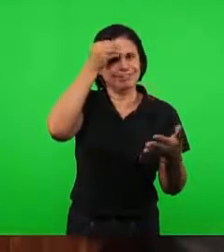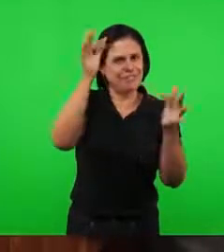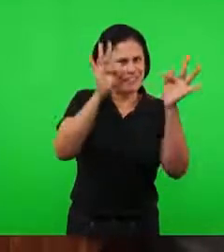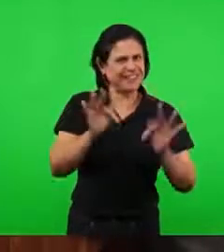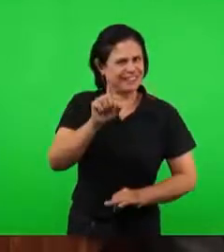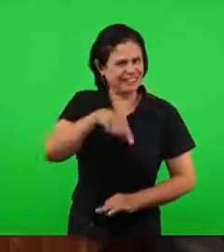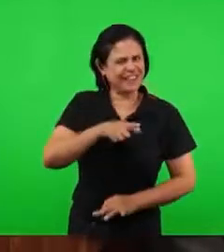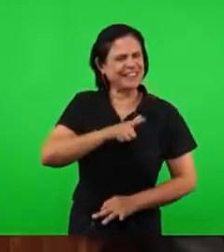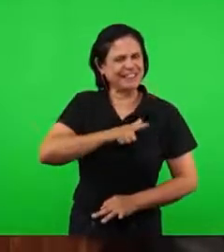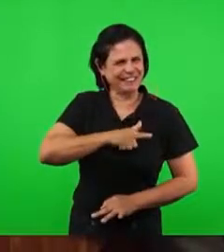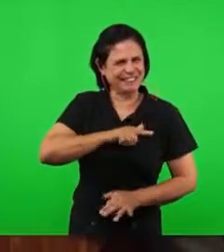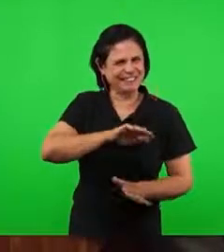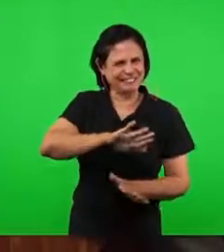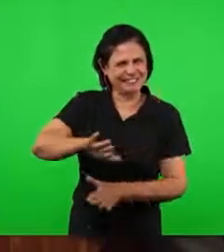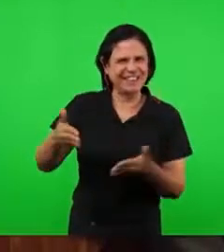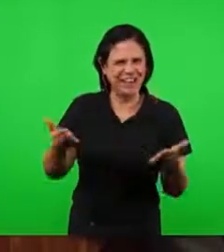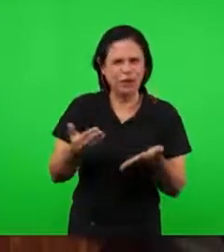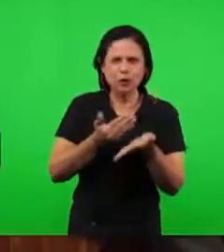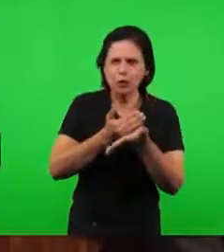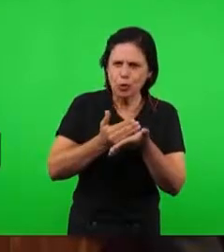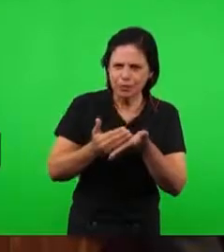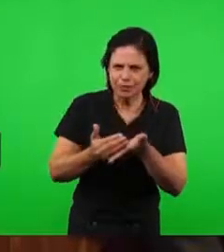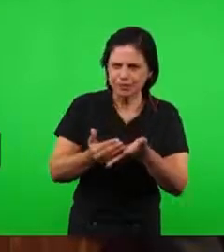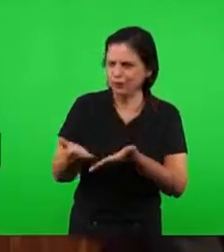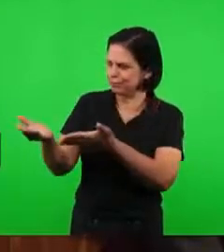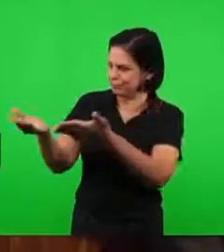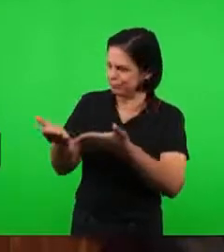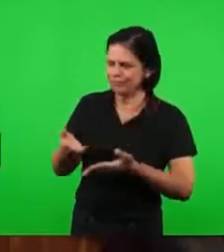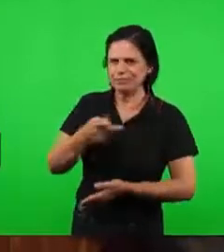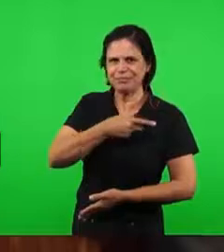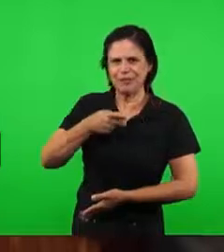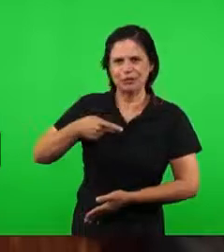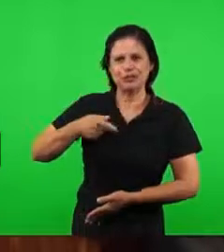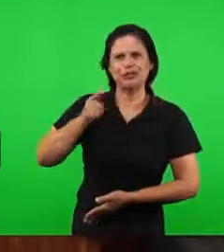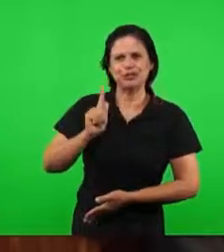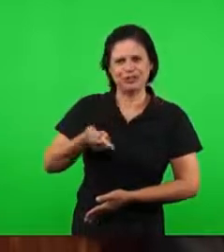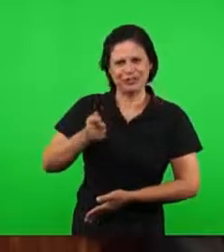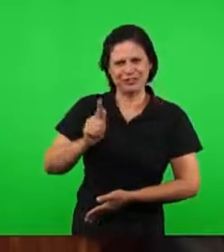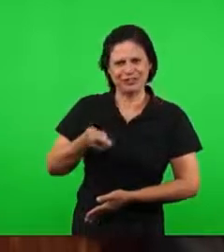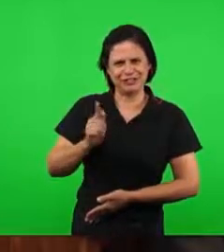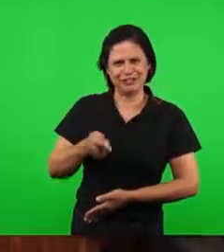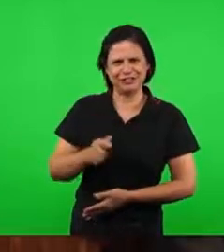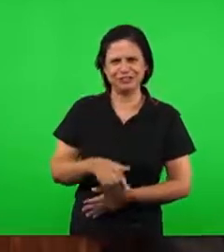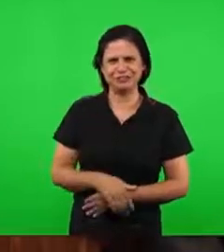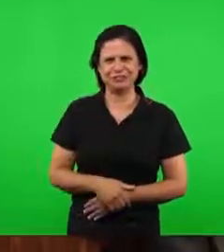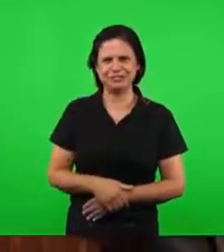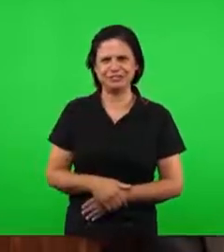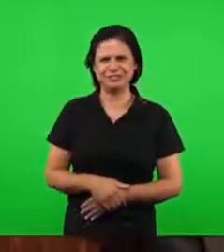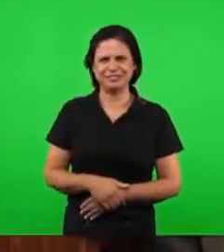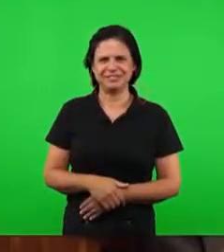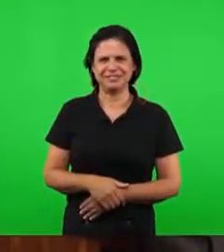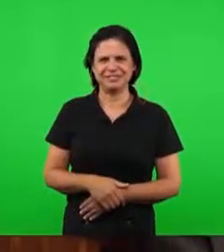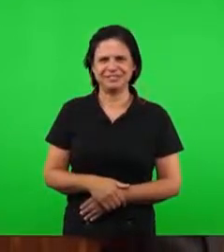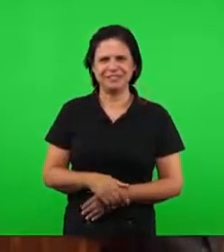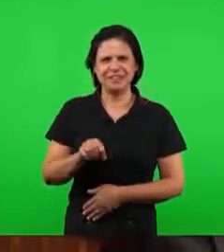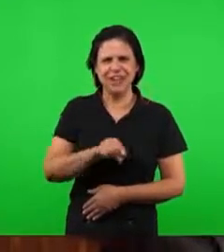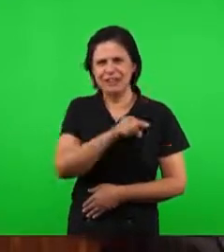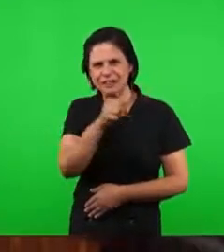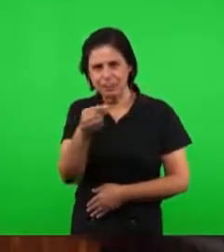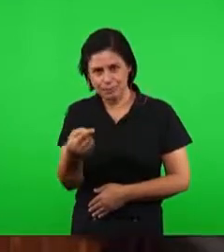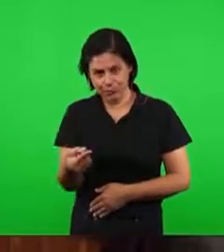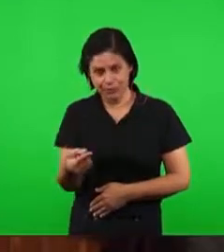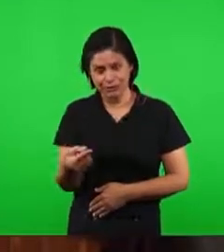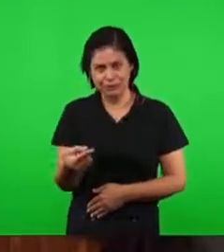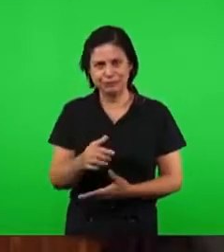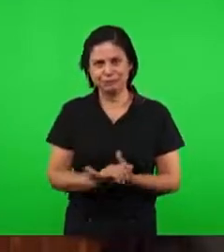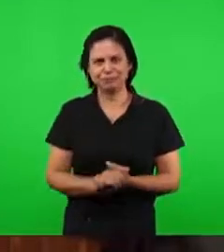Para isso, então, nós iremos iniciar passando aqui a palavra ao pastor Gendelti para dar uma palavra inicial e logo em seguida passaremos para os